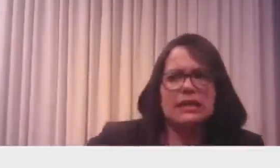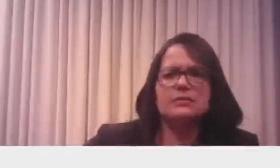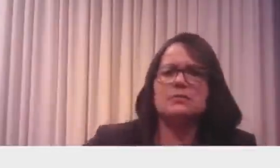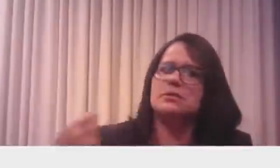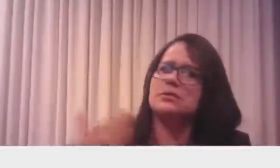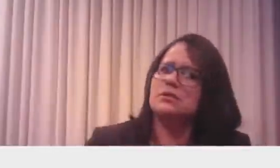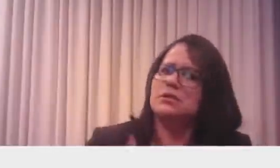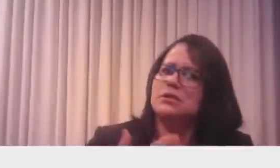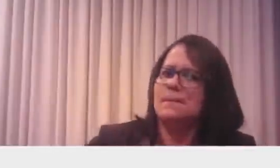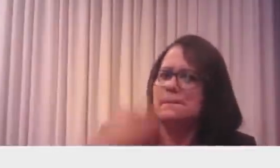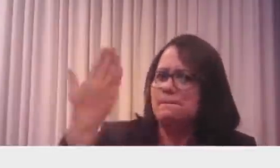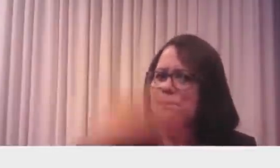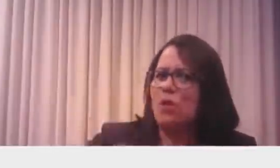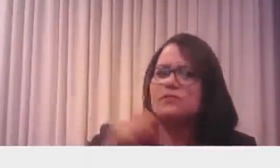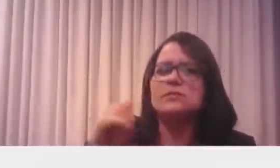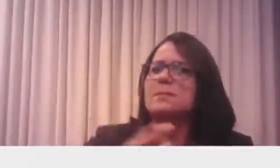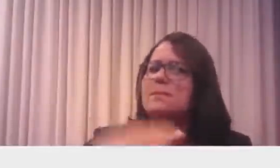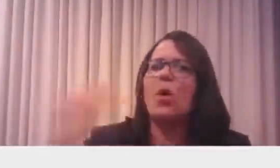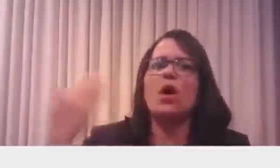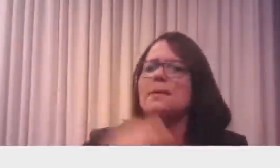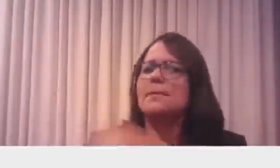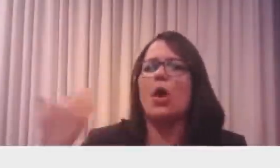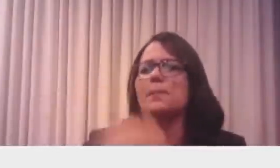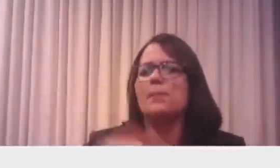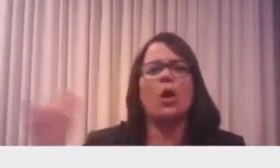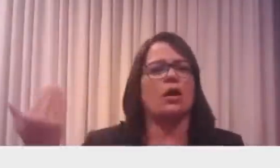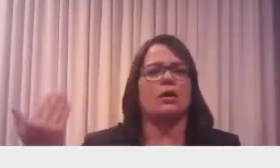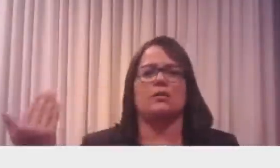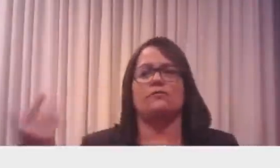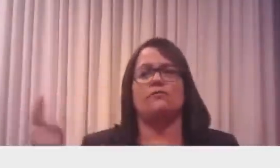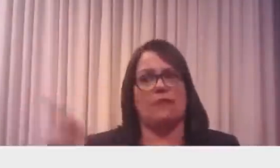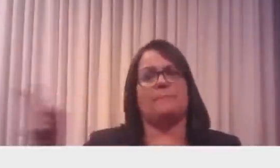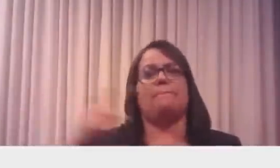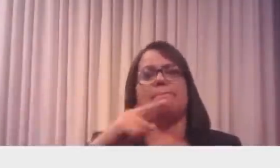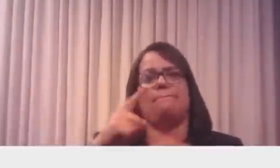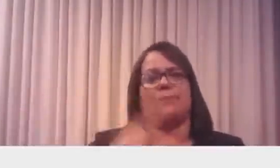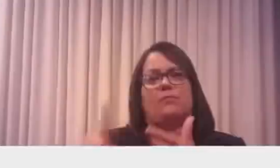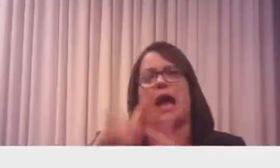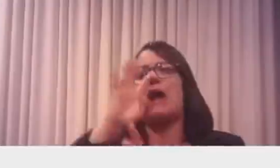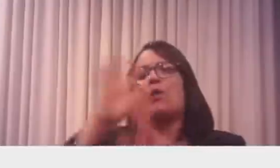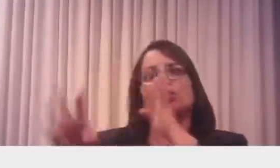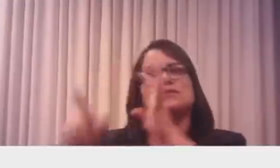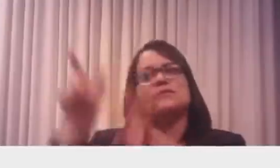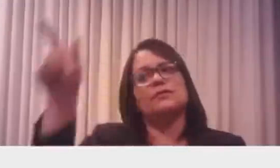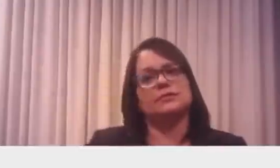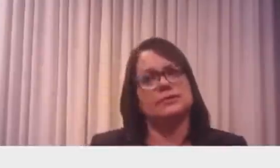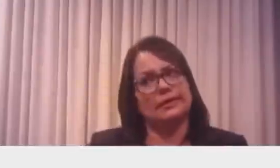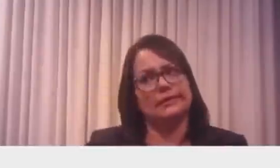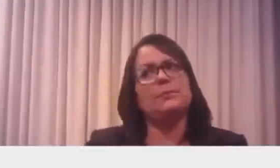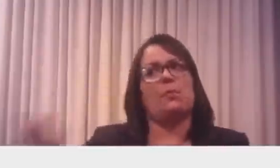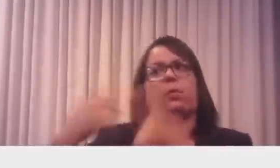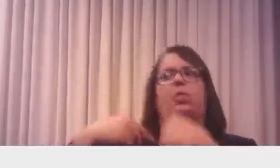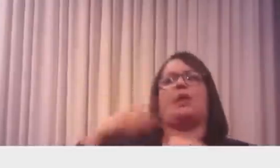começa a morrer a garotada, ter um problema com outras qualquer, vai estourar no teu colo. E, na última análise, vai estourar no meu colo. Se eu